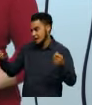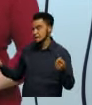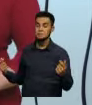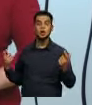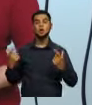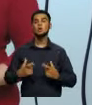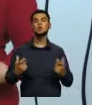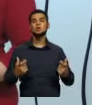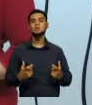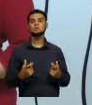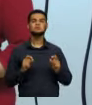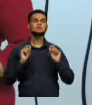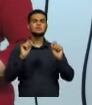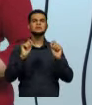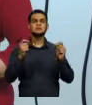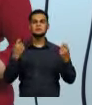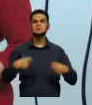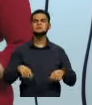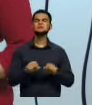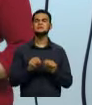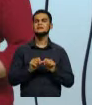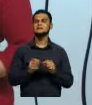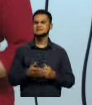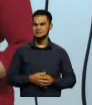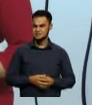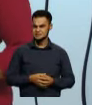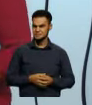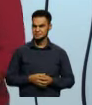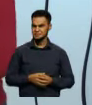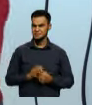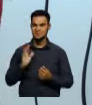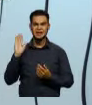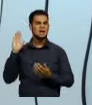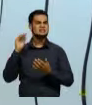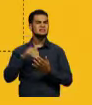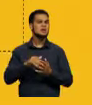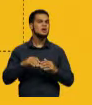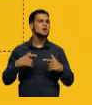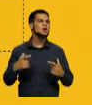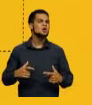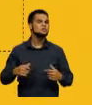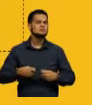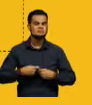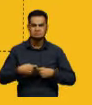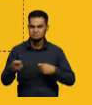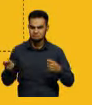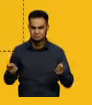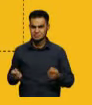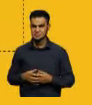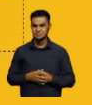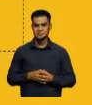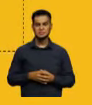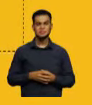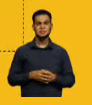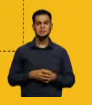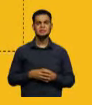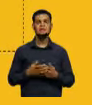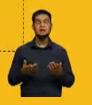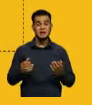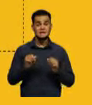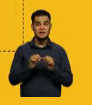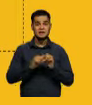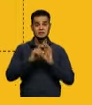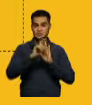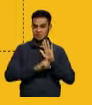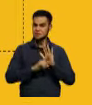O que eu devo fazer com ele? Até onde que ele pretende chegar? Elabore o texto tendo em vista